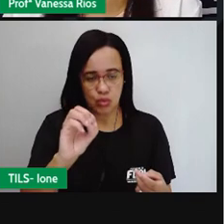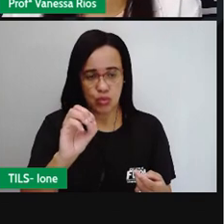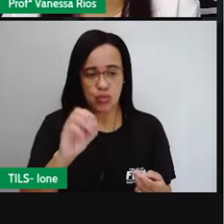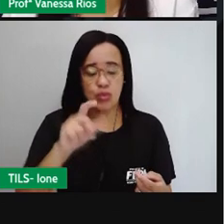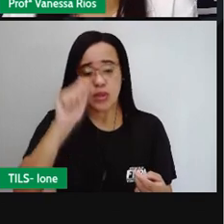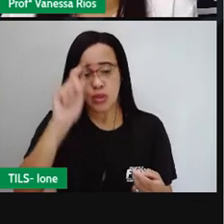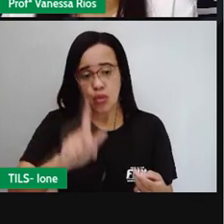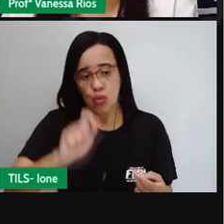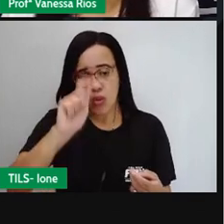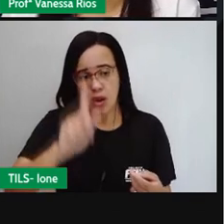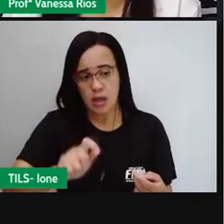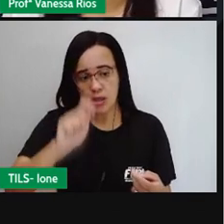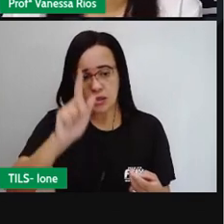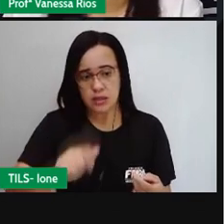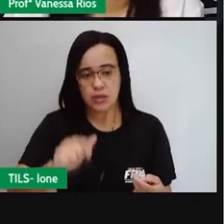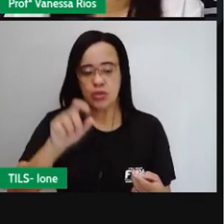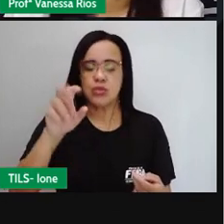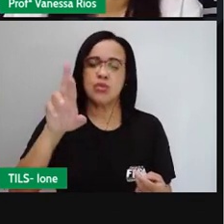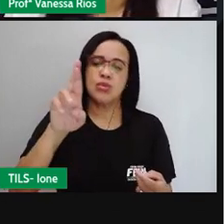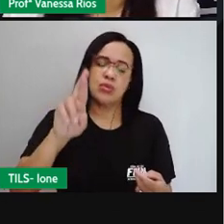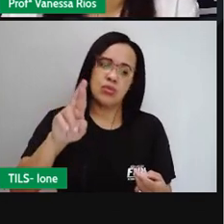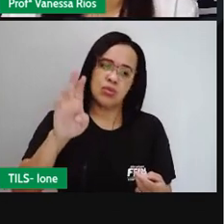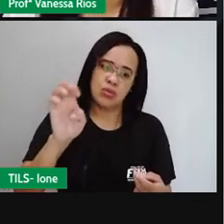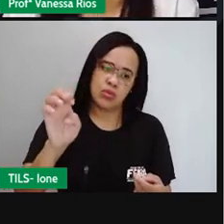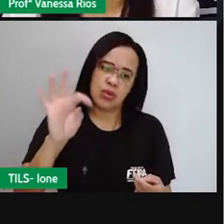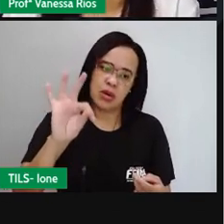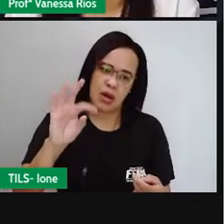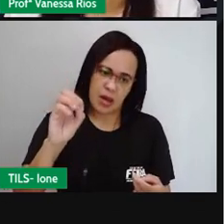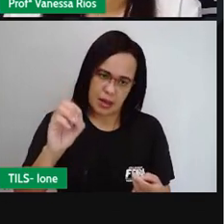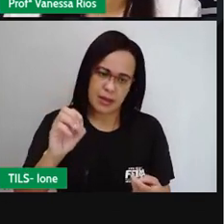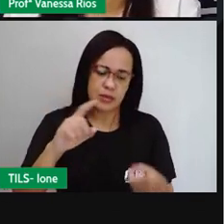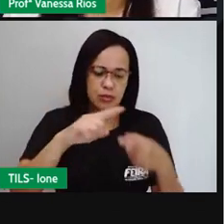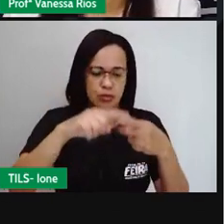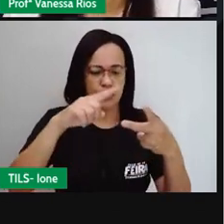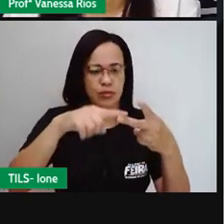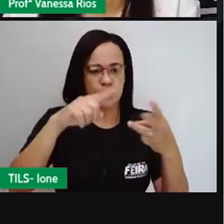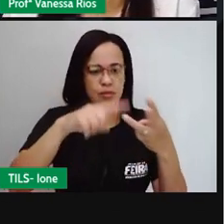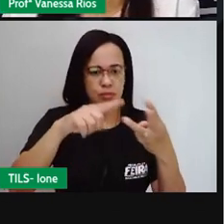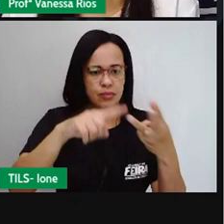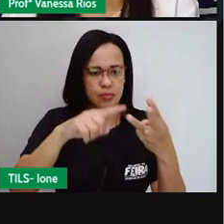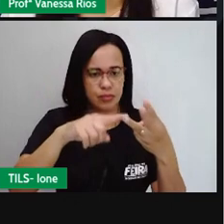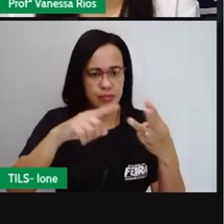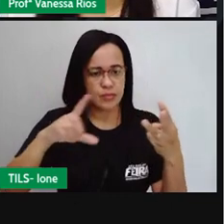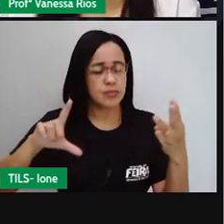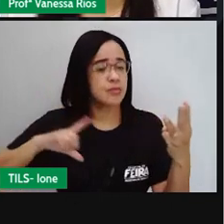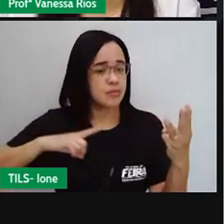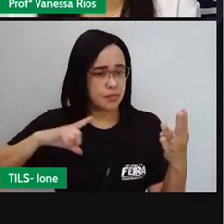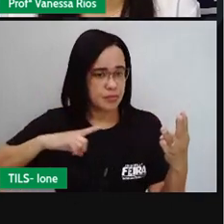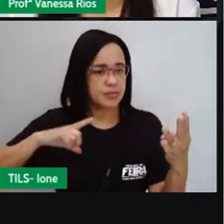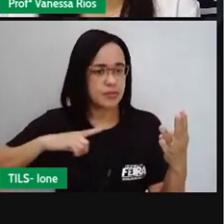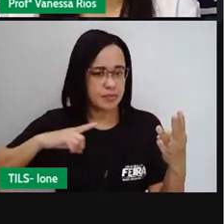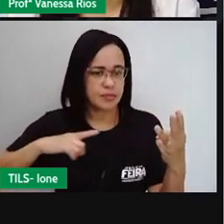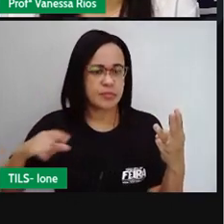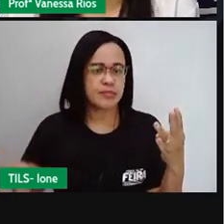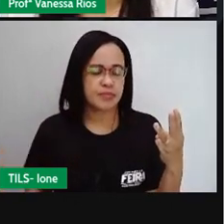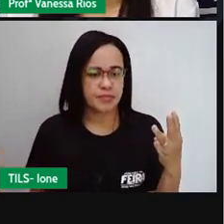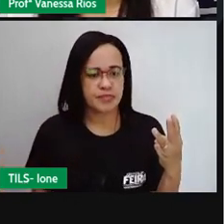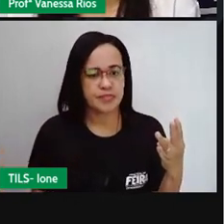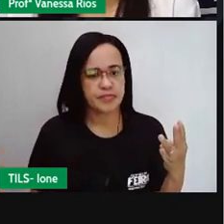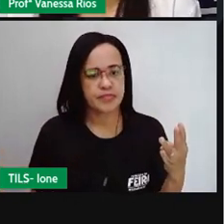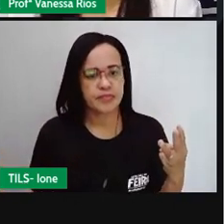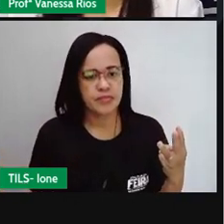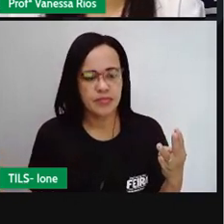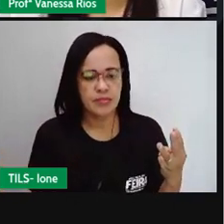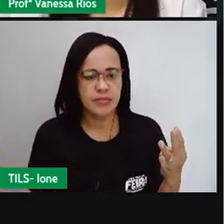ângulo que a gente observou na figura anterior, né? Onde tem lá a tela da TV e o móvel também. Então, o ângulo reto.